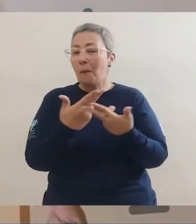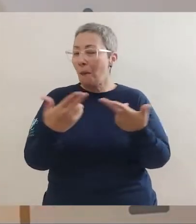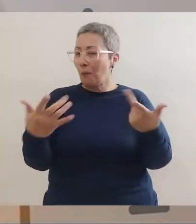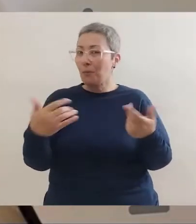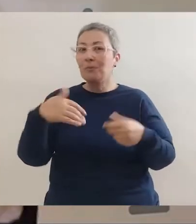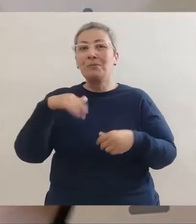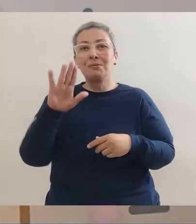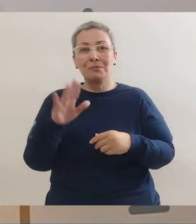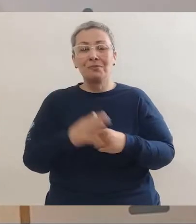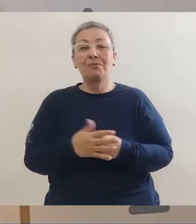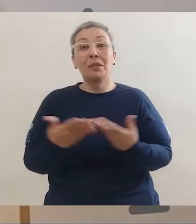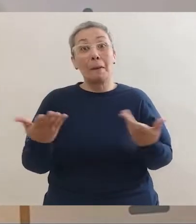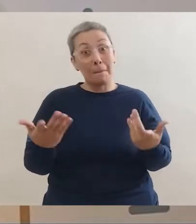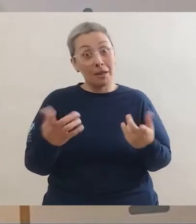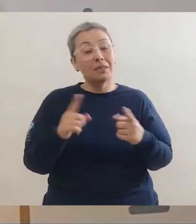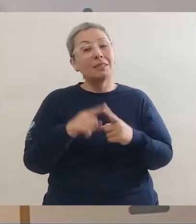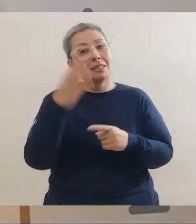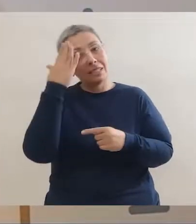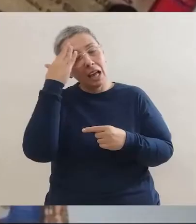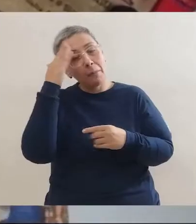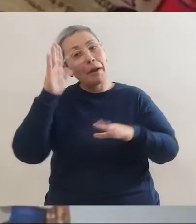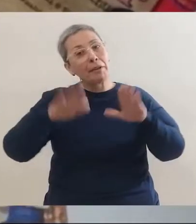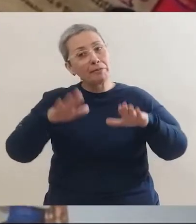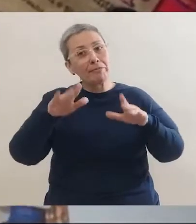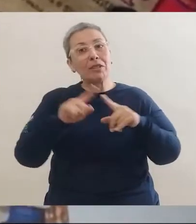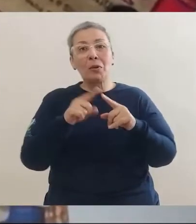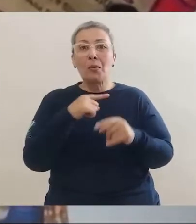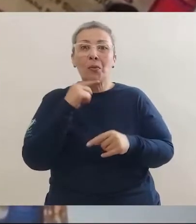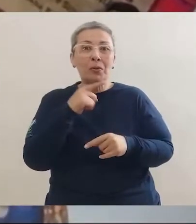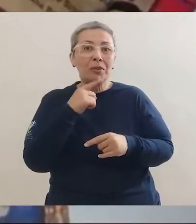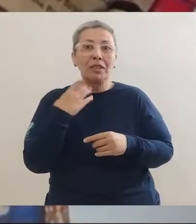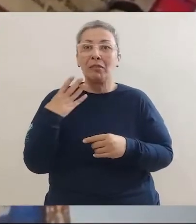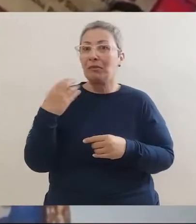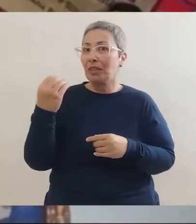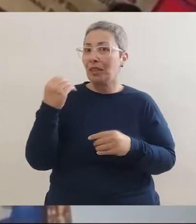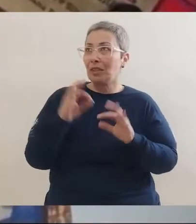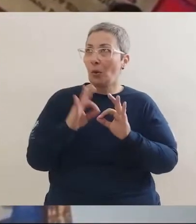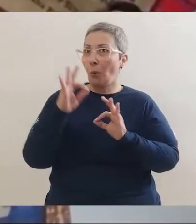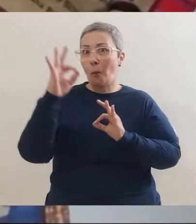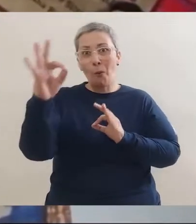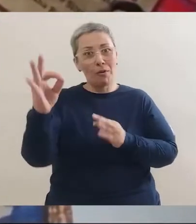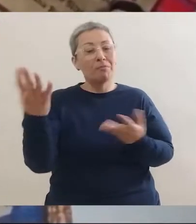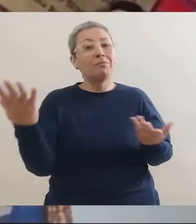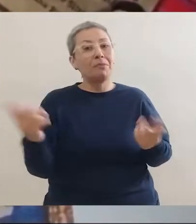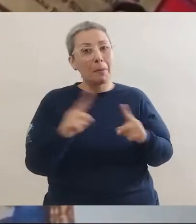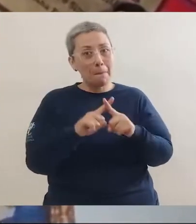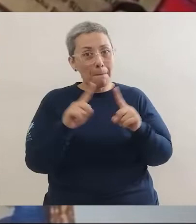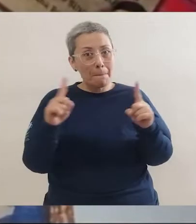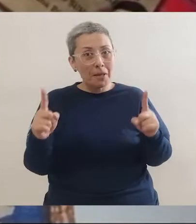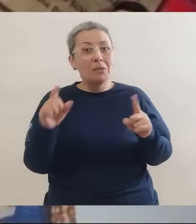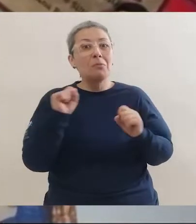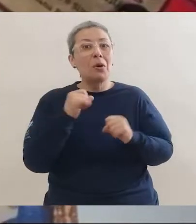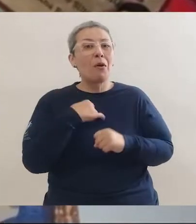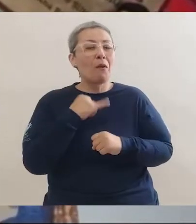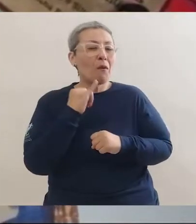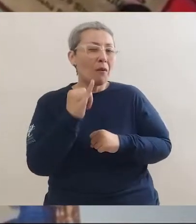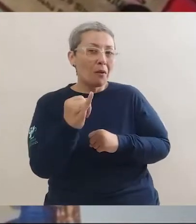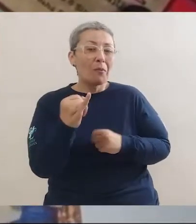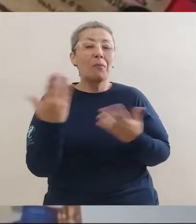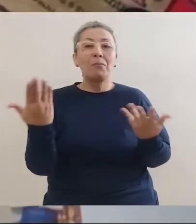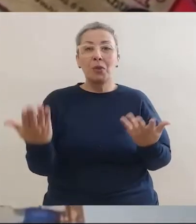bilhetes e outras coisas mais. Mas sabe, nem sempre a gente consegue viajar para lugares distantes.